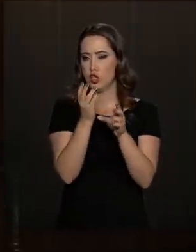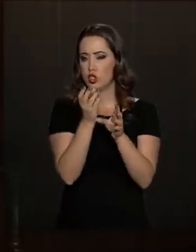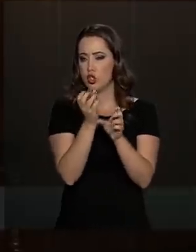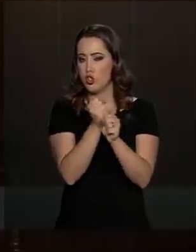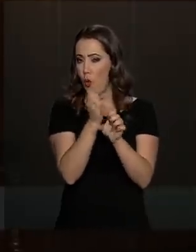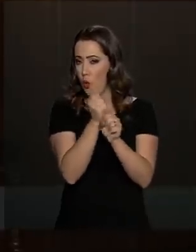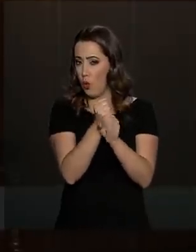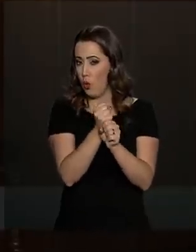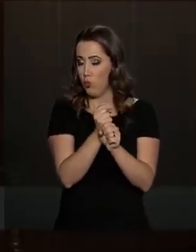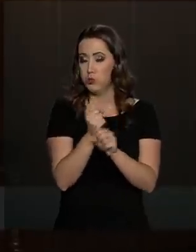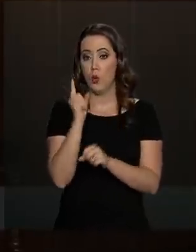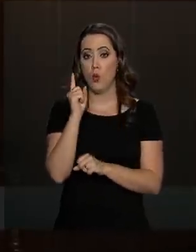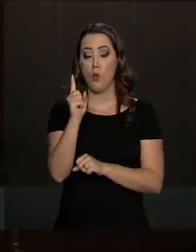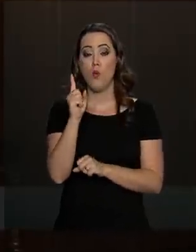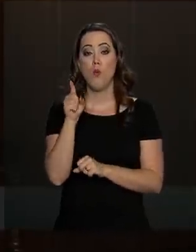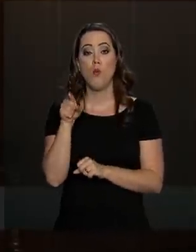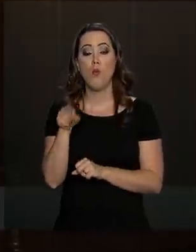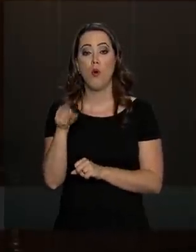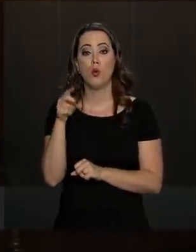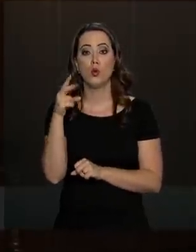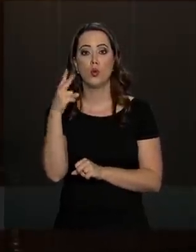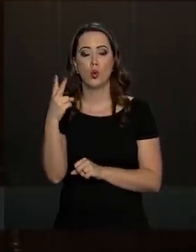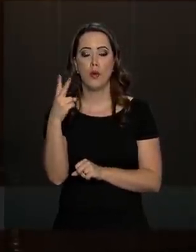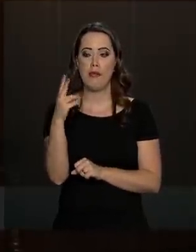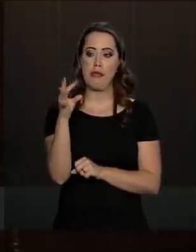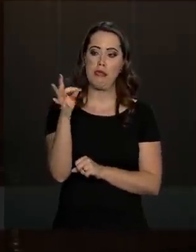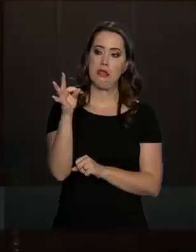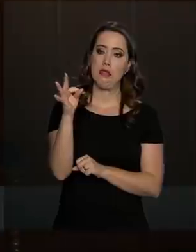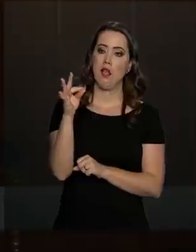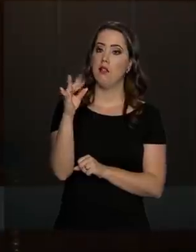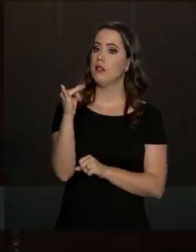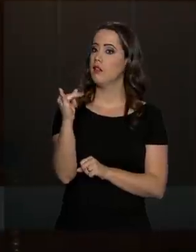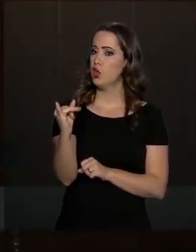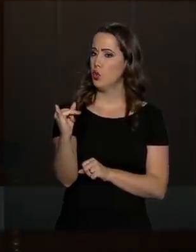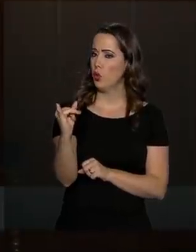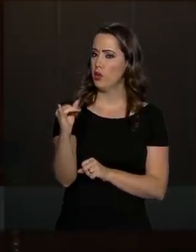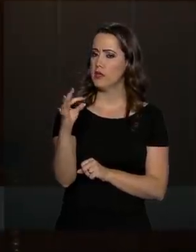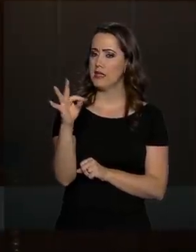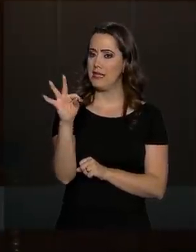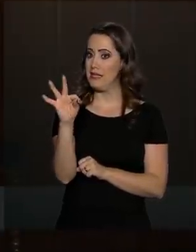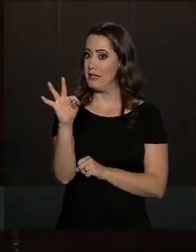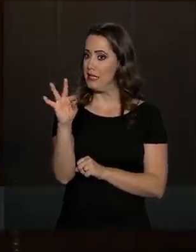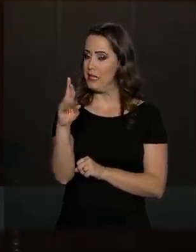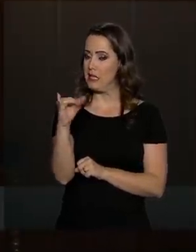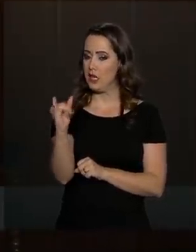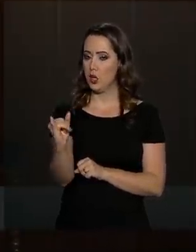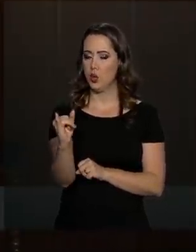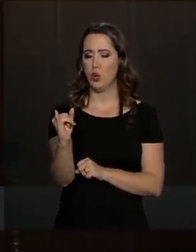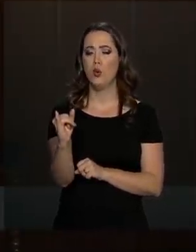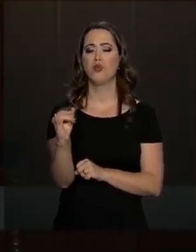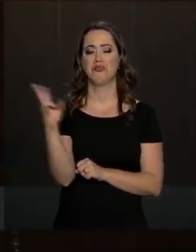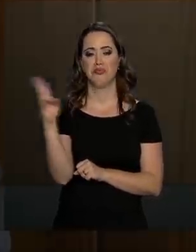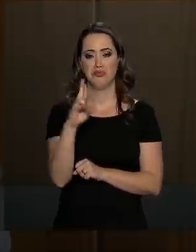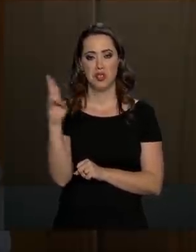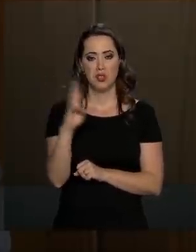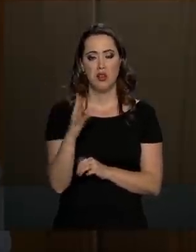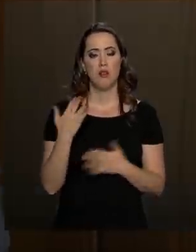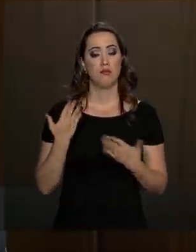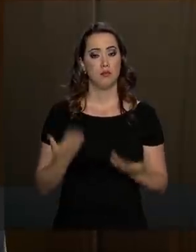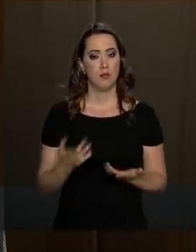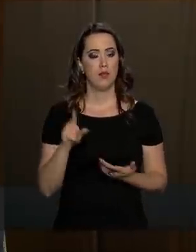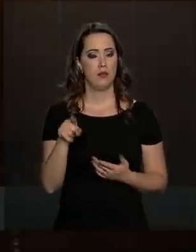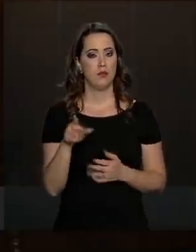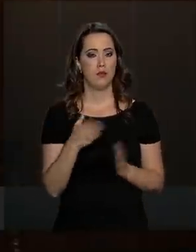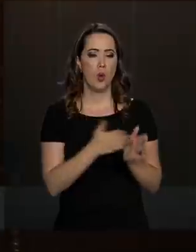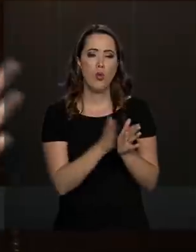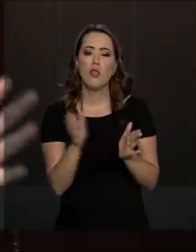.2 trilhões, 1 trilhão e 200 bilhões. É 1 trilhão, 150, 160, uma coisa assim. Isso